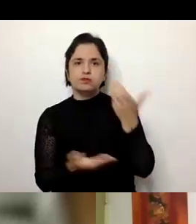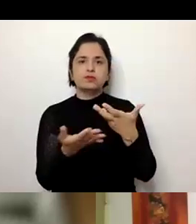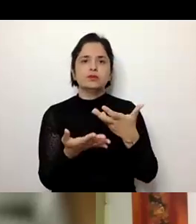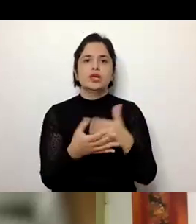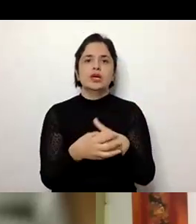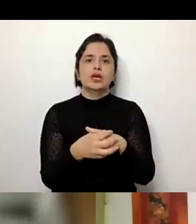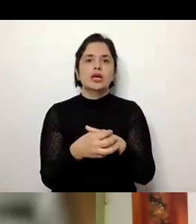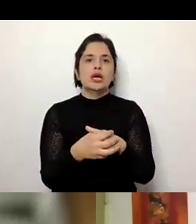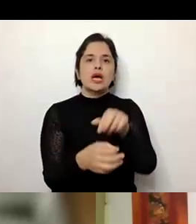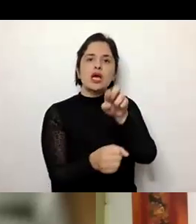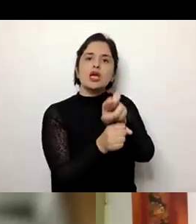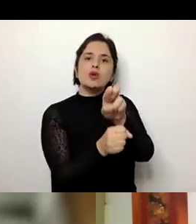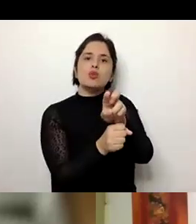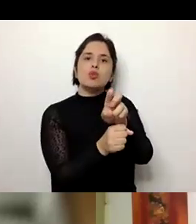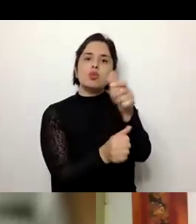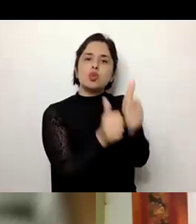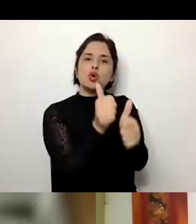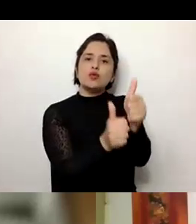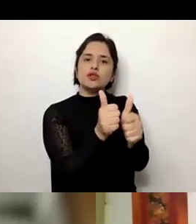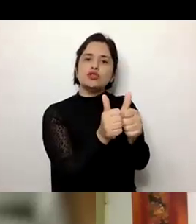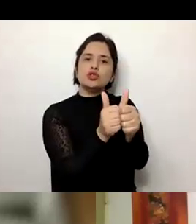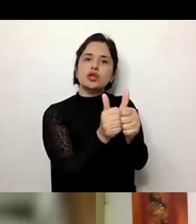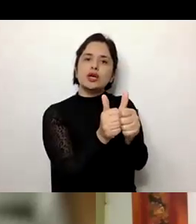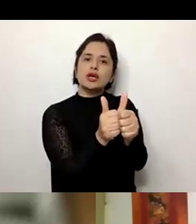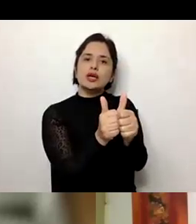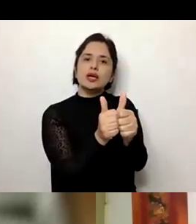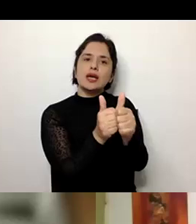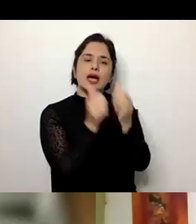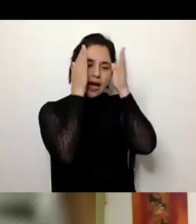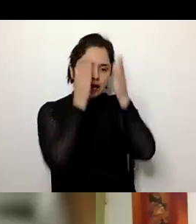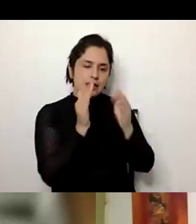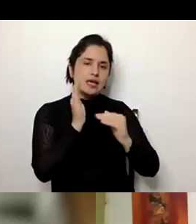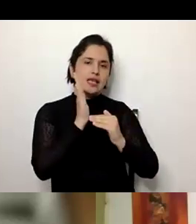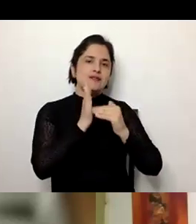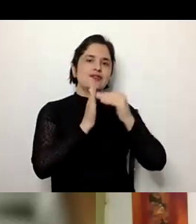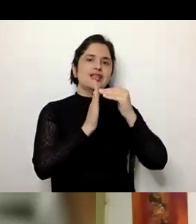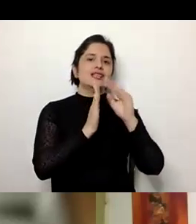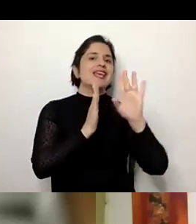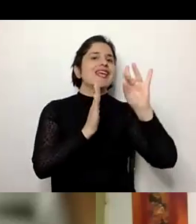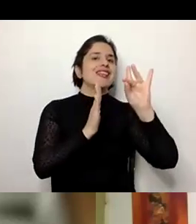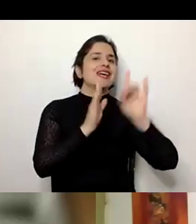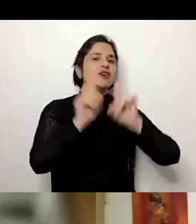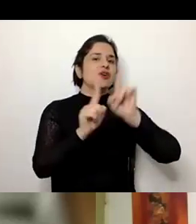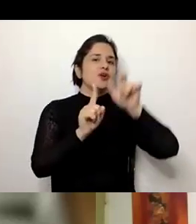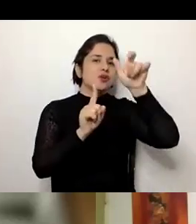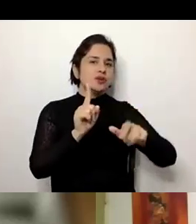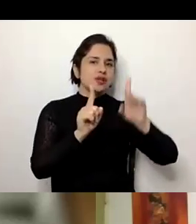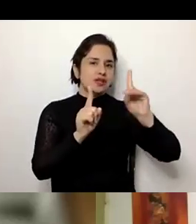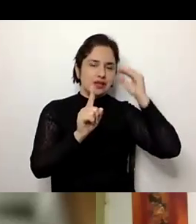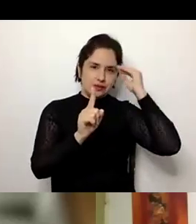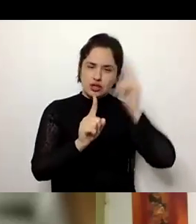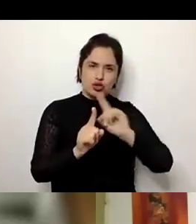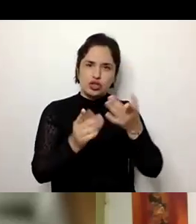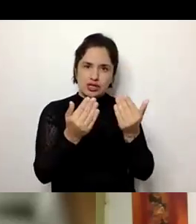o educador se pensa em diferentes rangos etários justamente das pessoas com um tipo de deficiência e não necessariamente